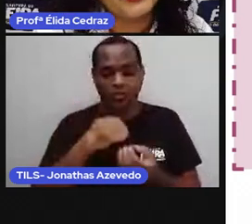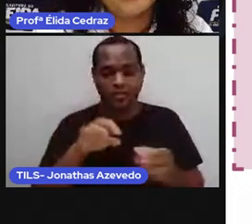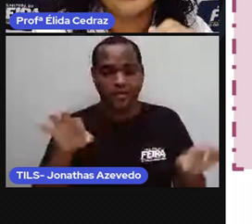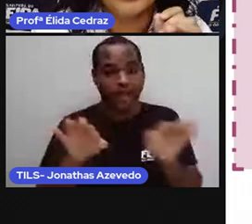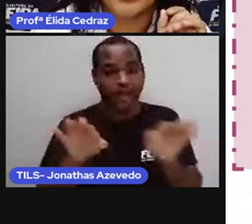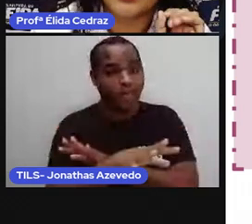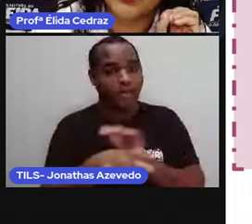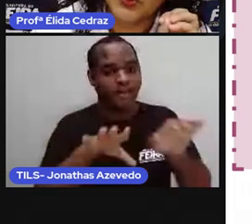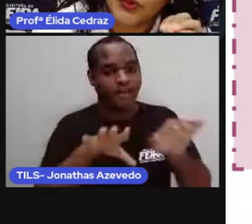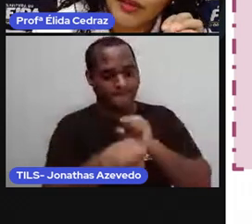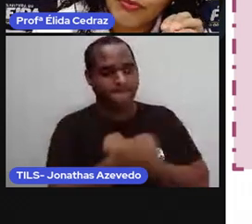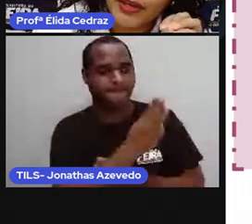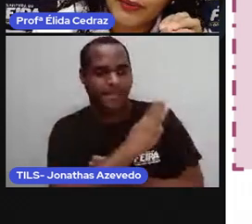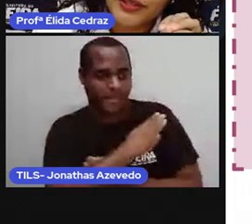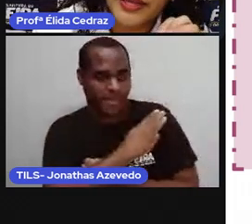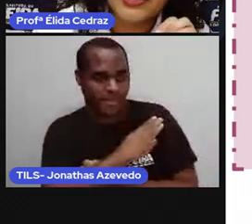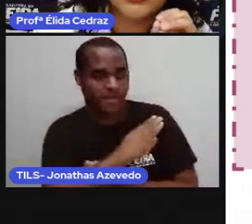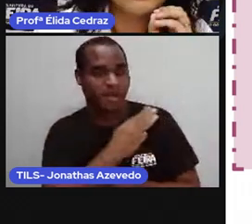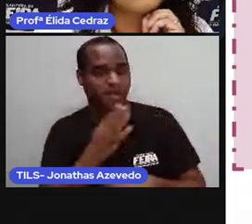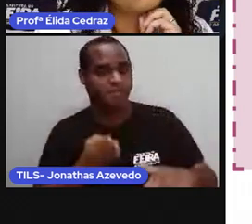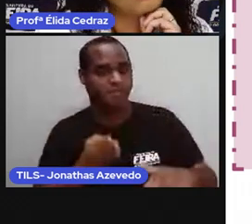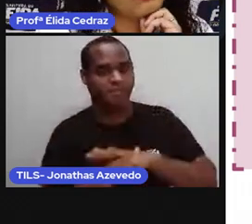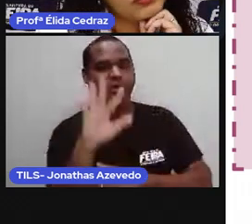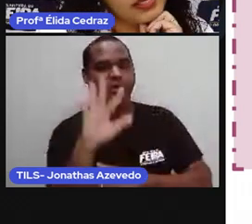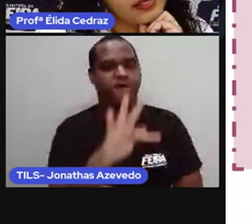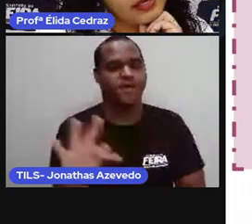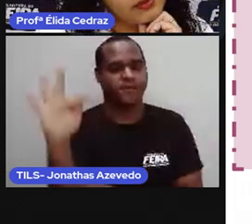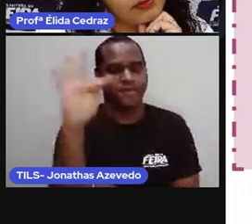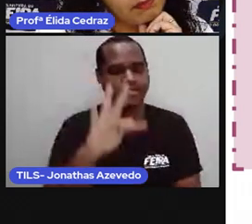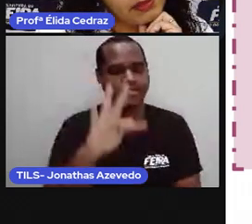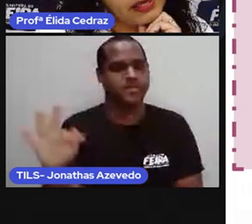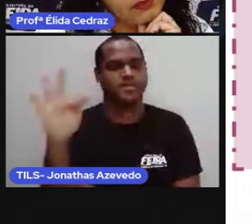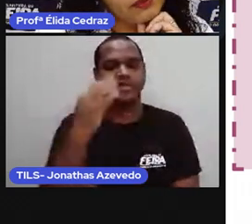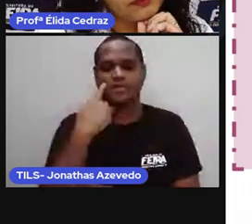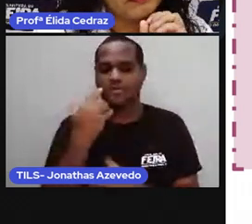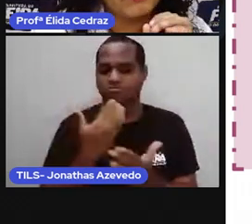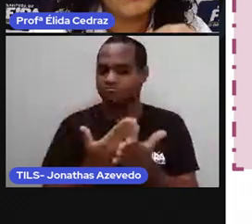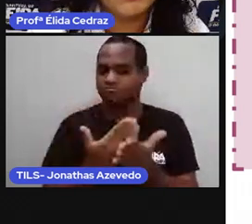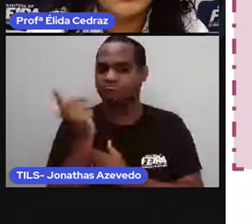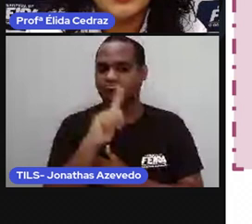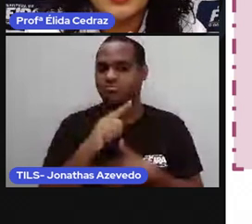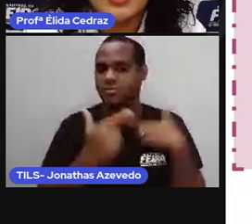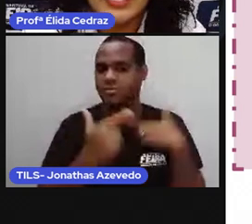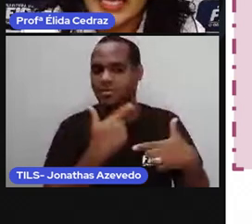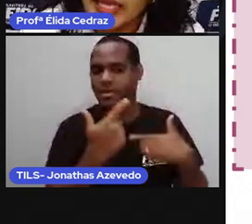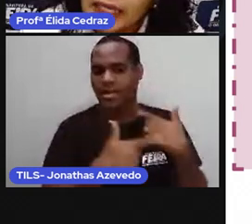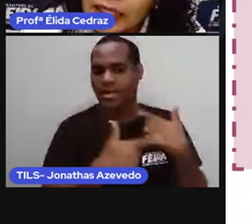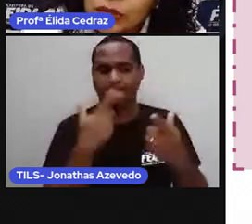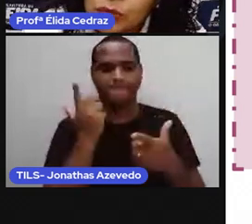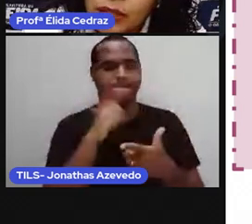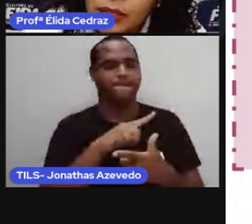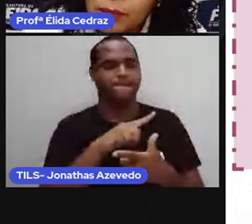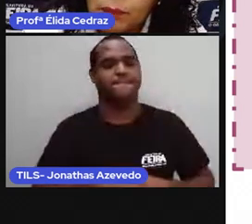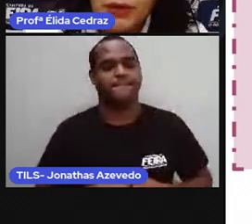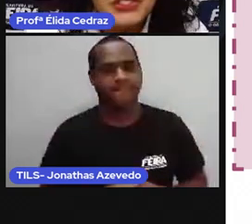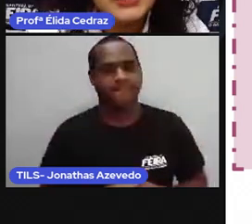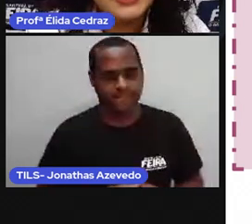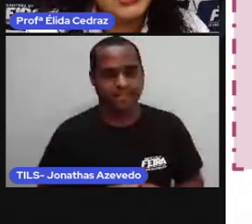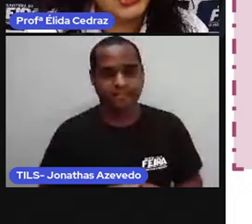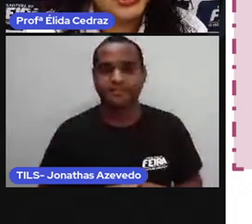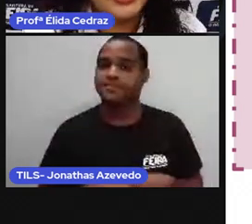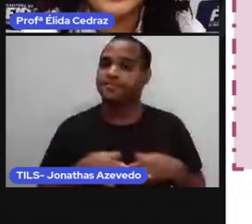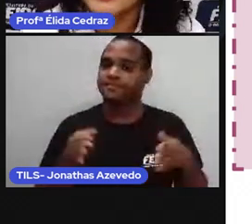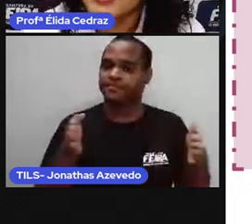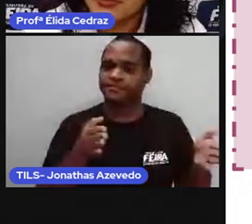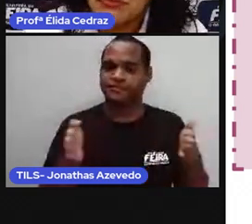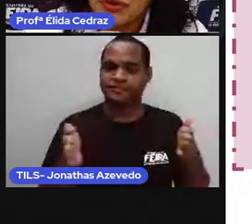médio, entrou na faculdade e conseguiu um emprego. A linha do tempo pode ser